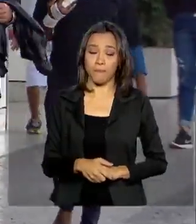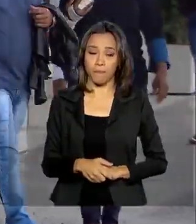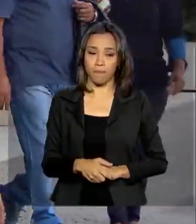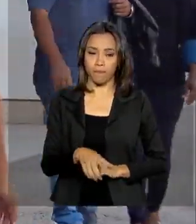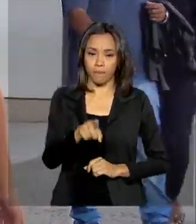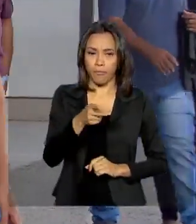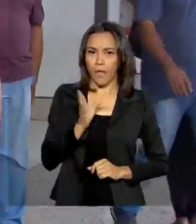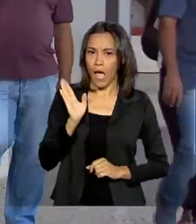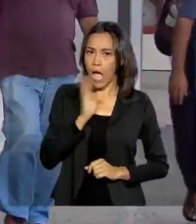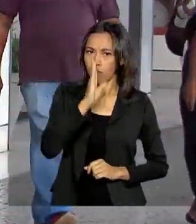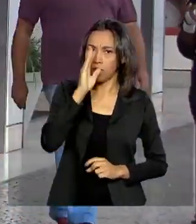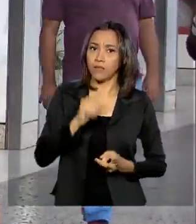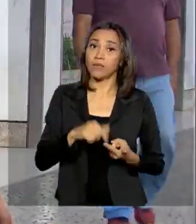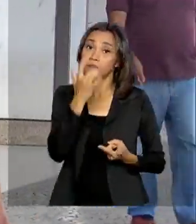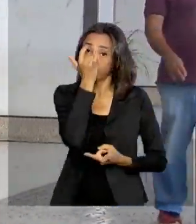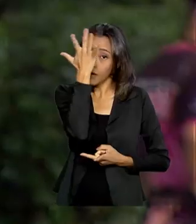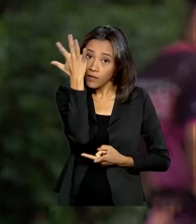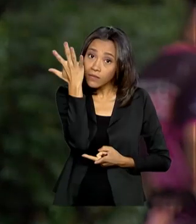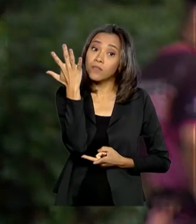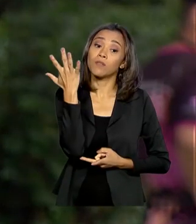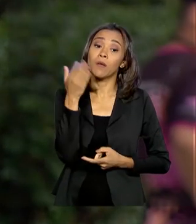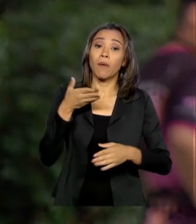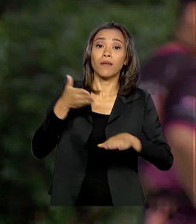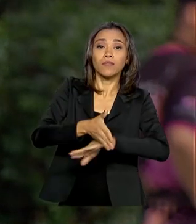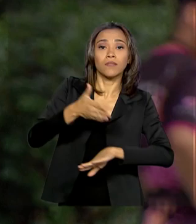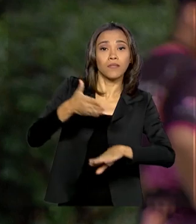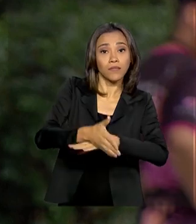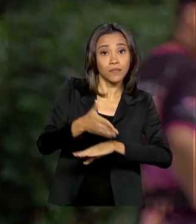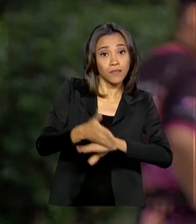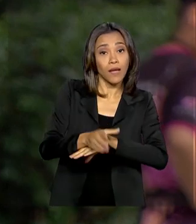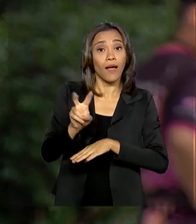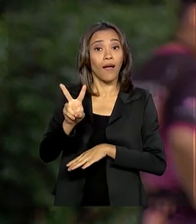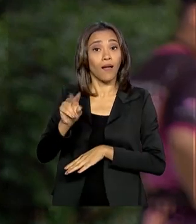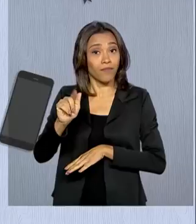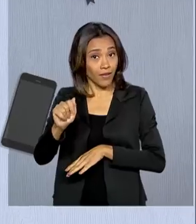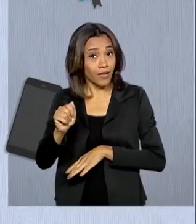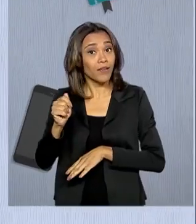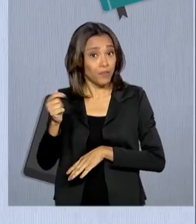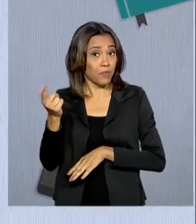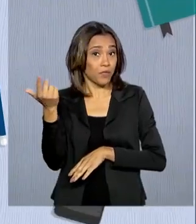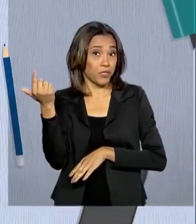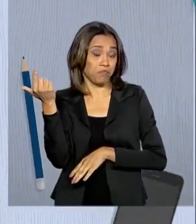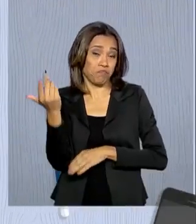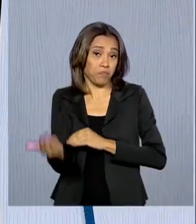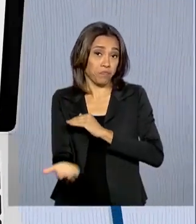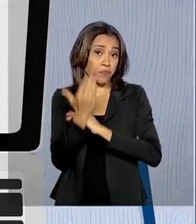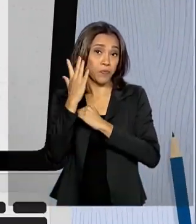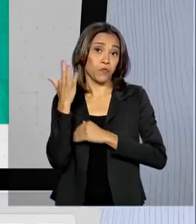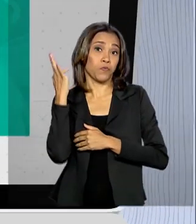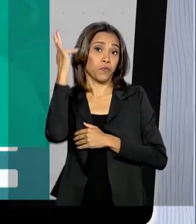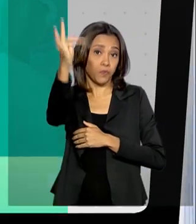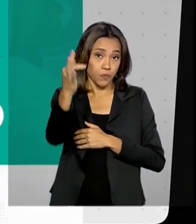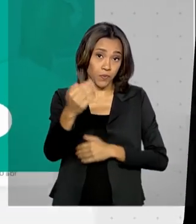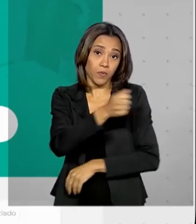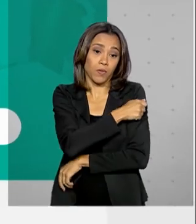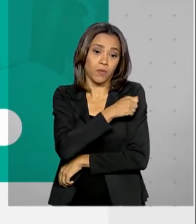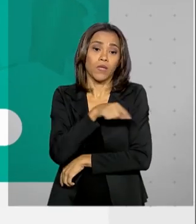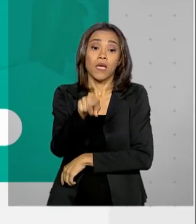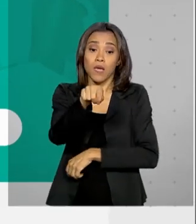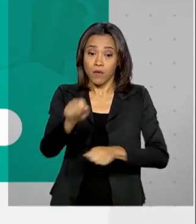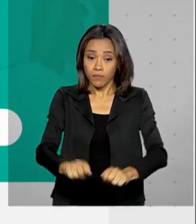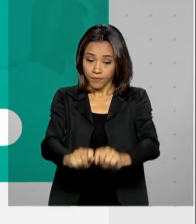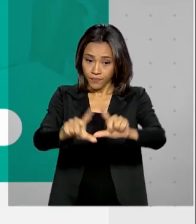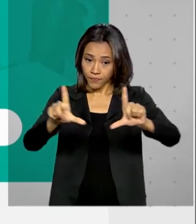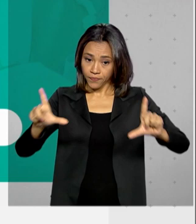Mais rapidez e facilidade para acessar a vaga que pode definir o futuro. O sistema de seleção unificada SISU agora